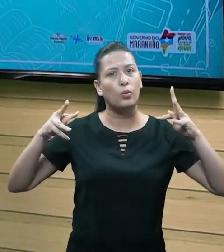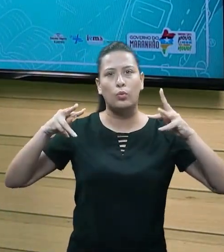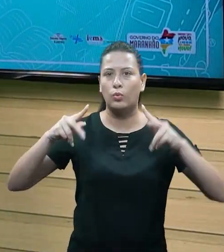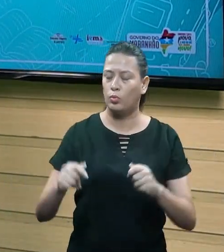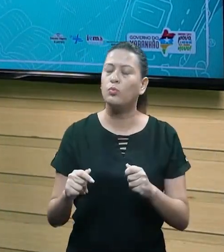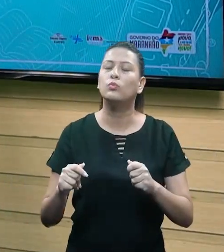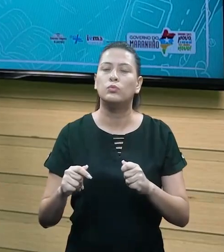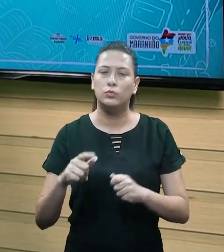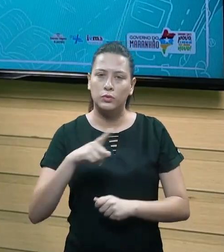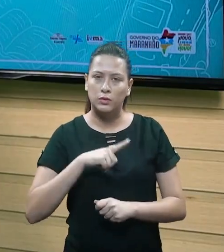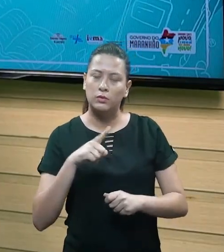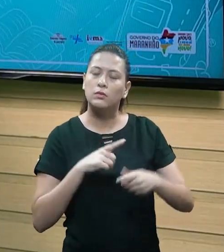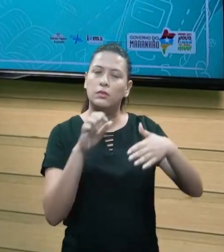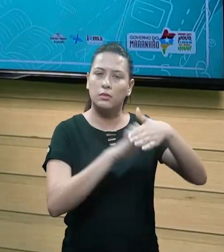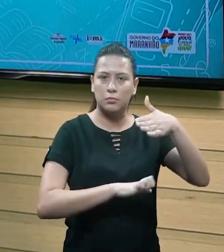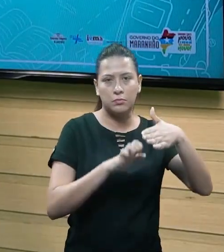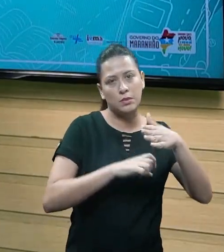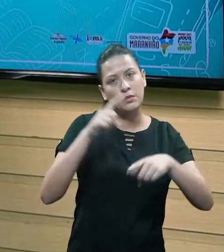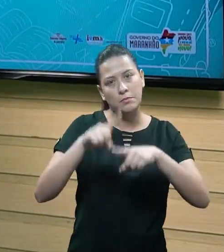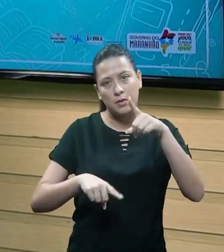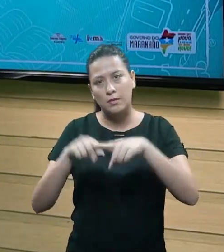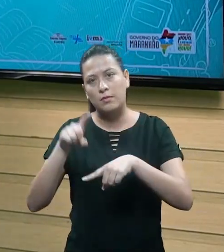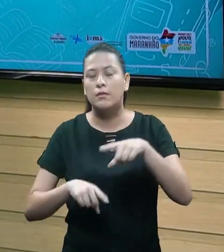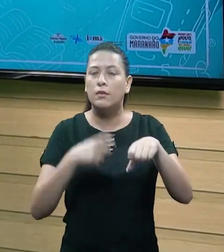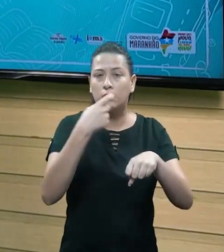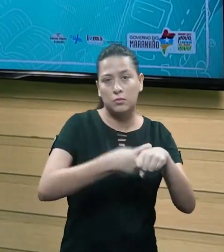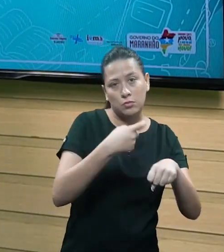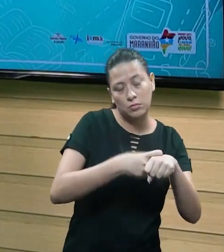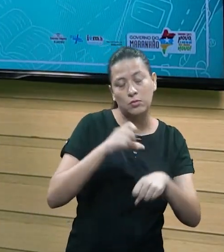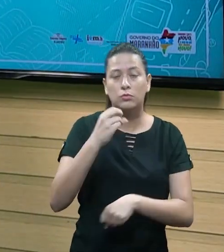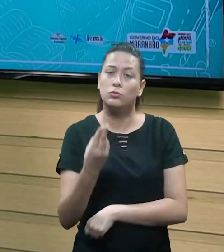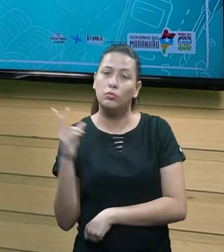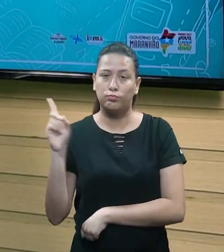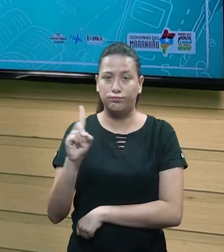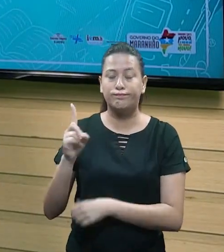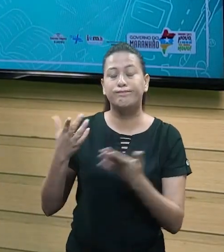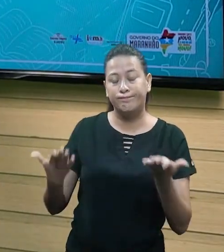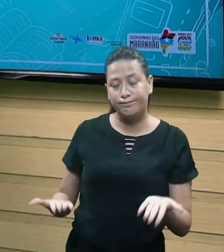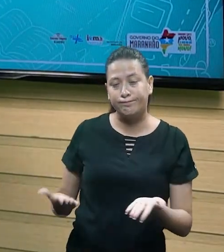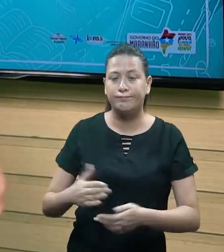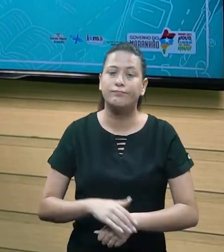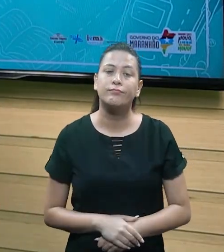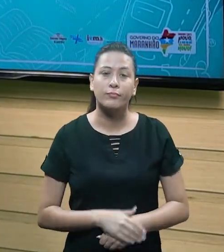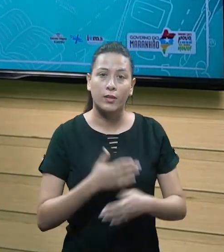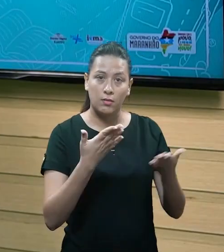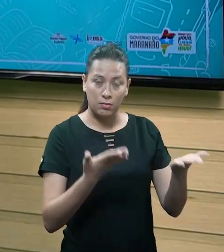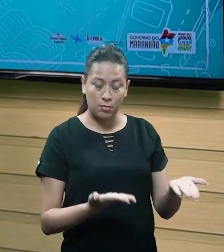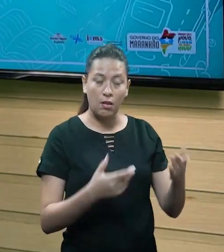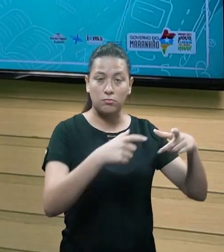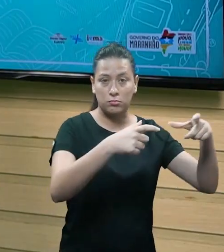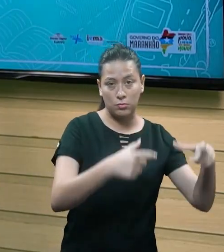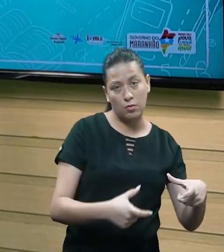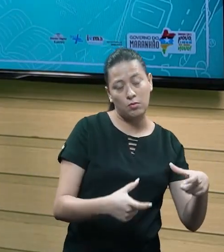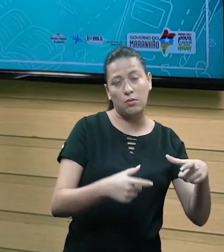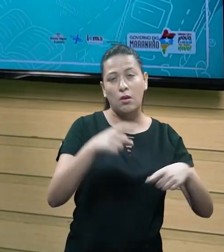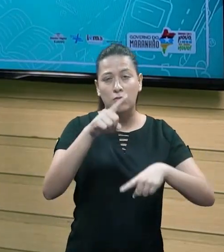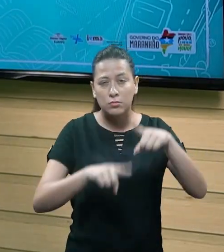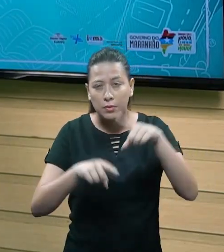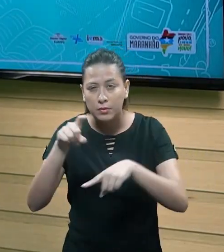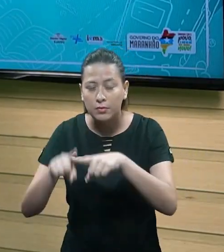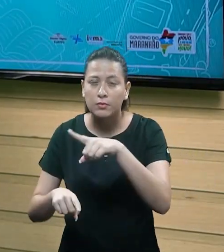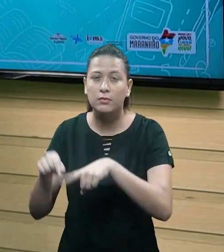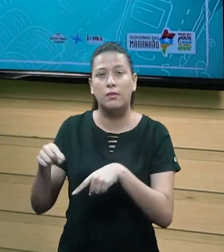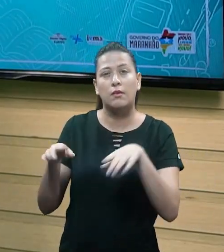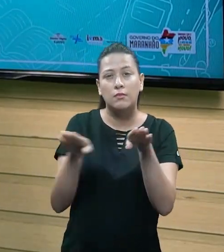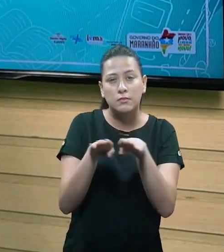relação a bens, tá? Sendo eles tangíveis ou não, certinho? Então desde o ponto físico, desde os equipamentos, desde os